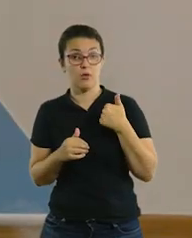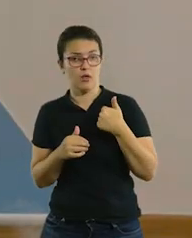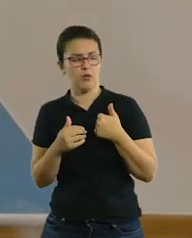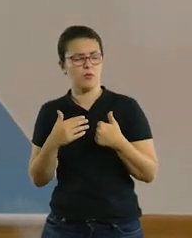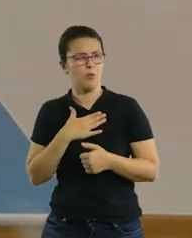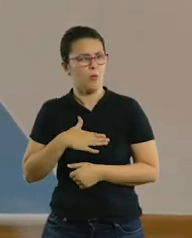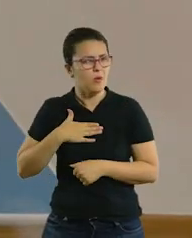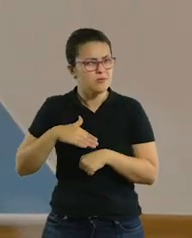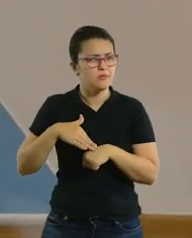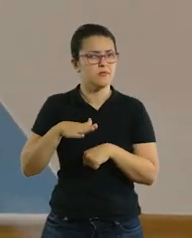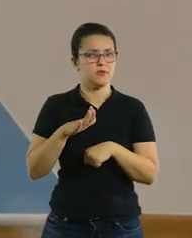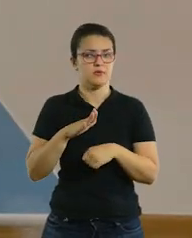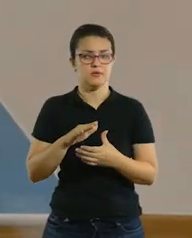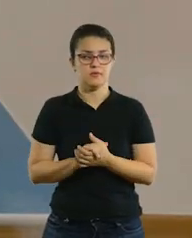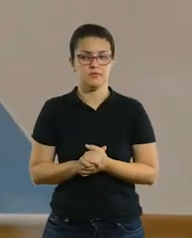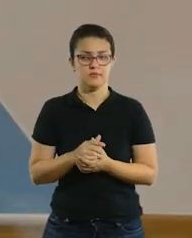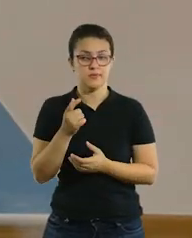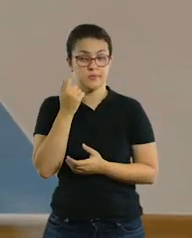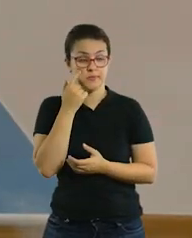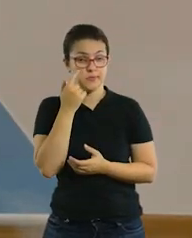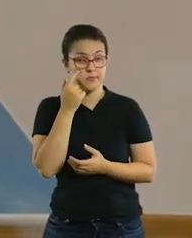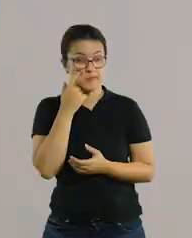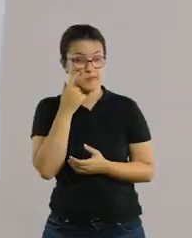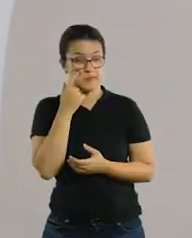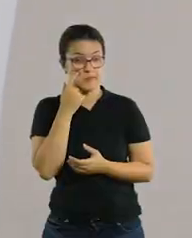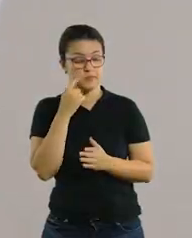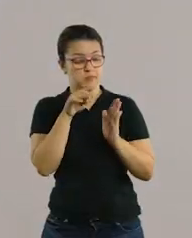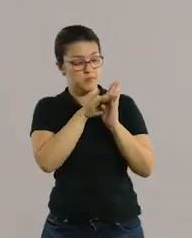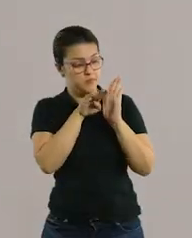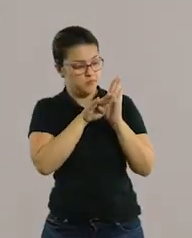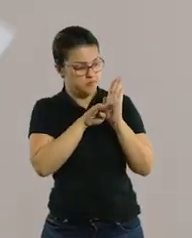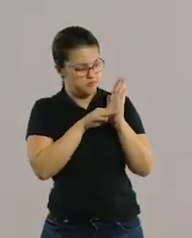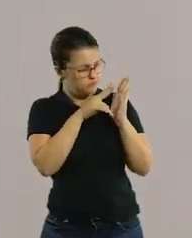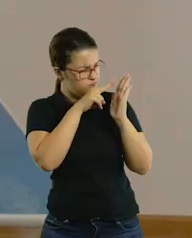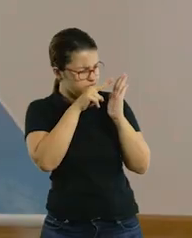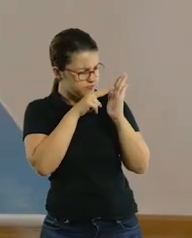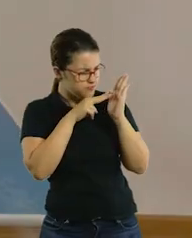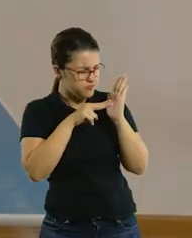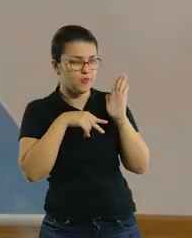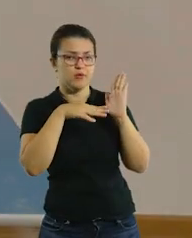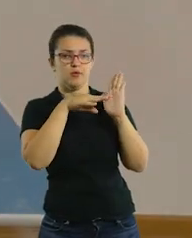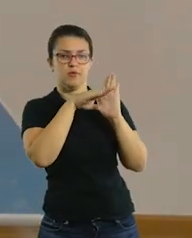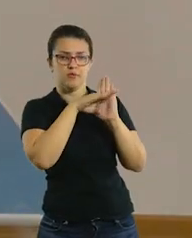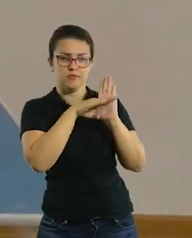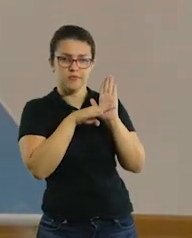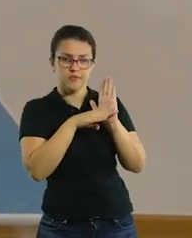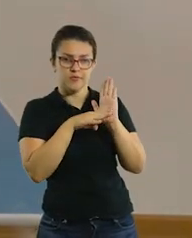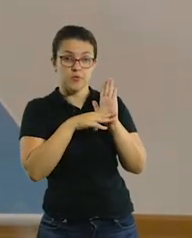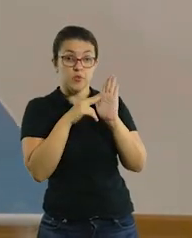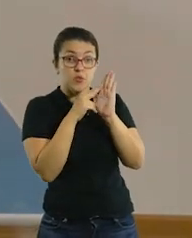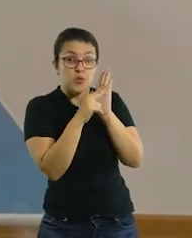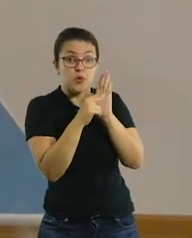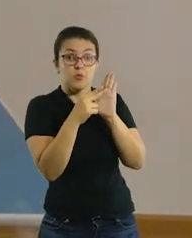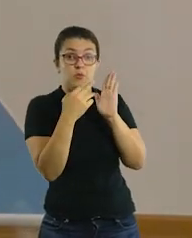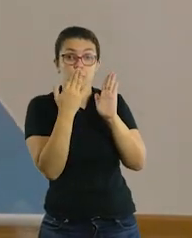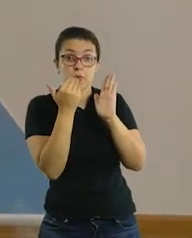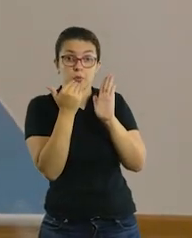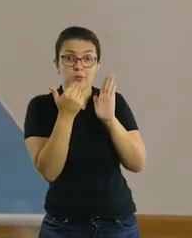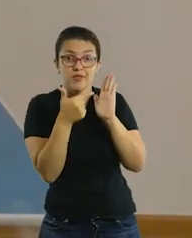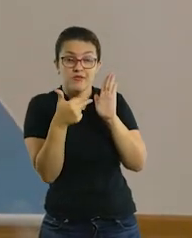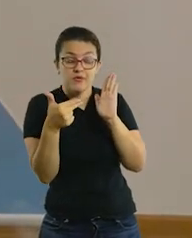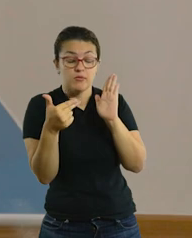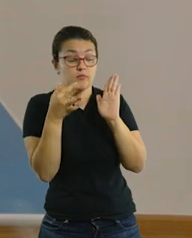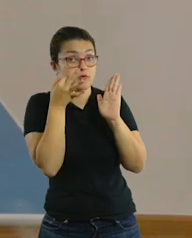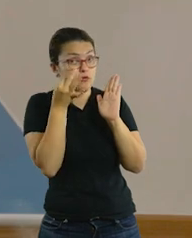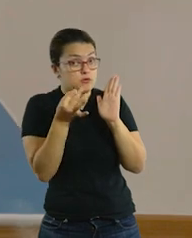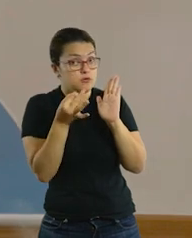que estão aqui. Vocês vão ver lá do pancake. Após, vocês irão fazer uma lista com o nome desses